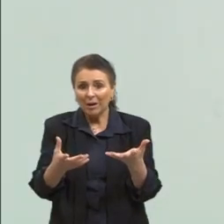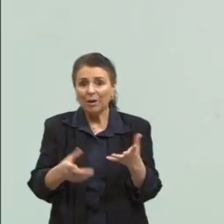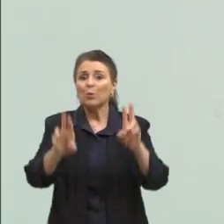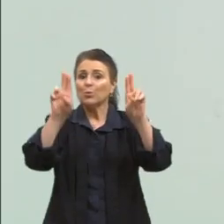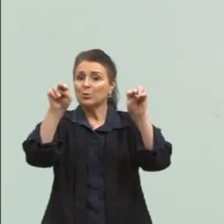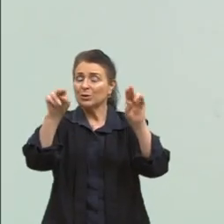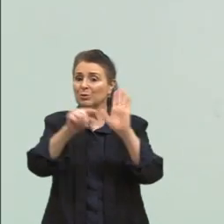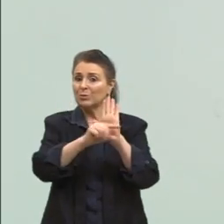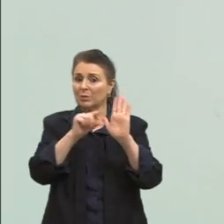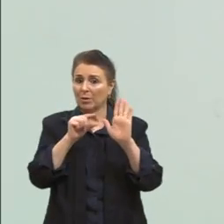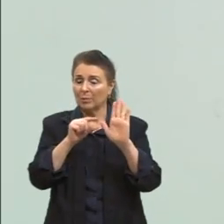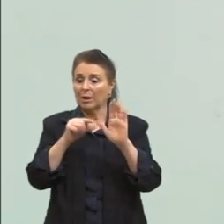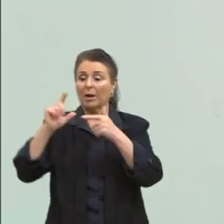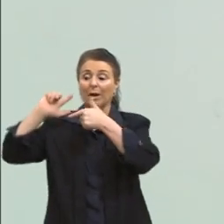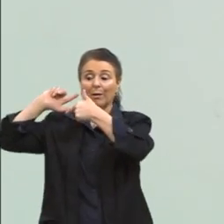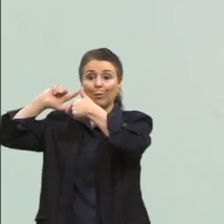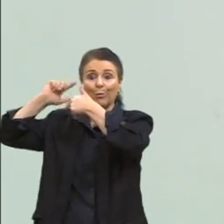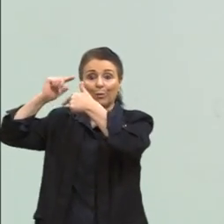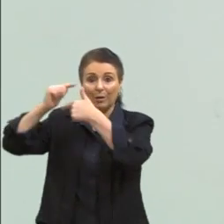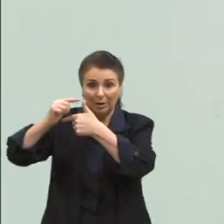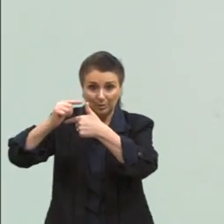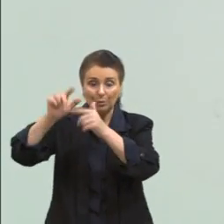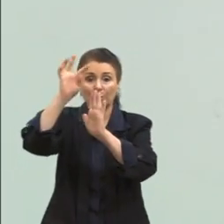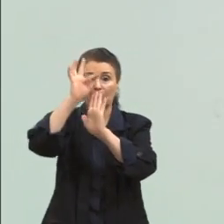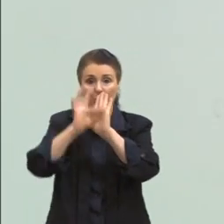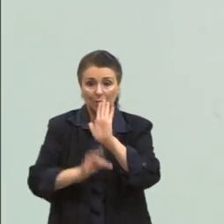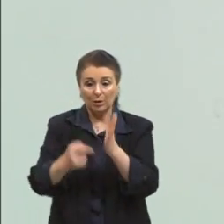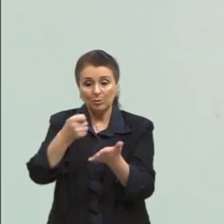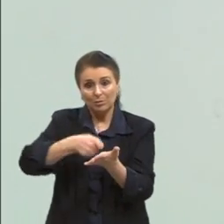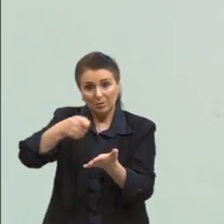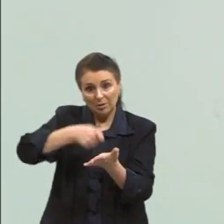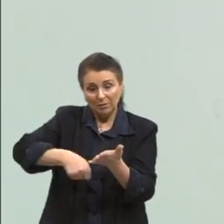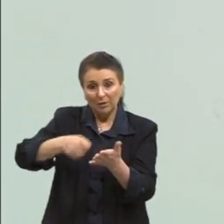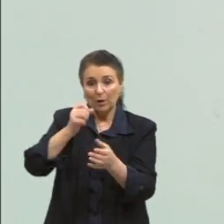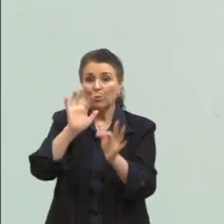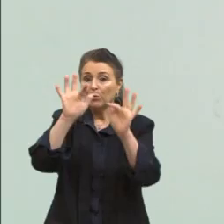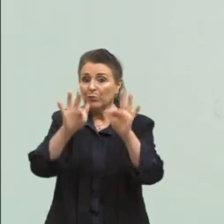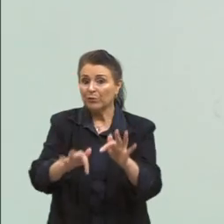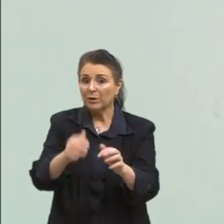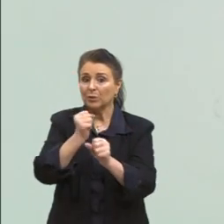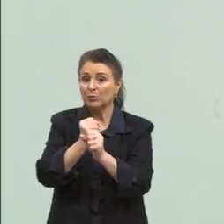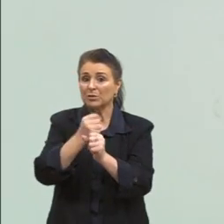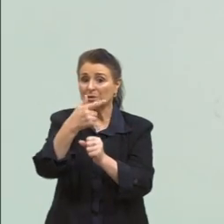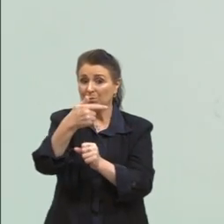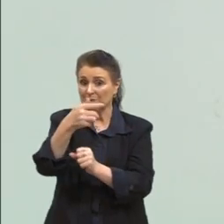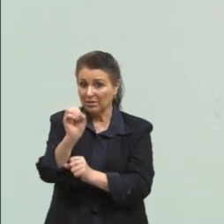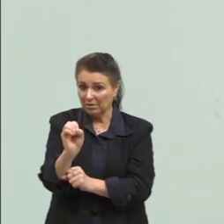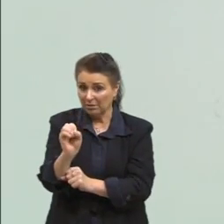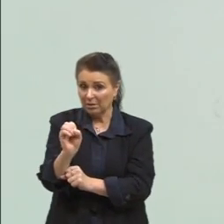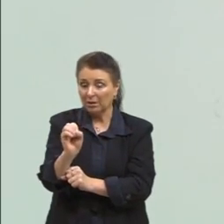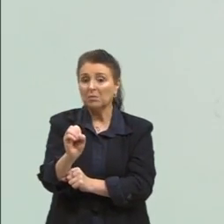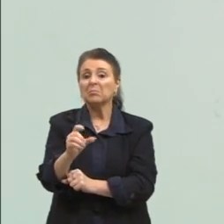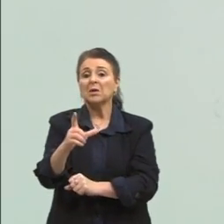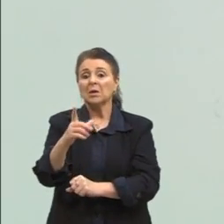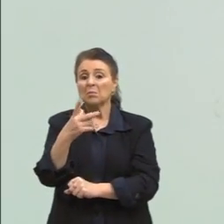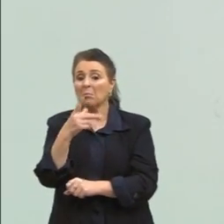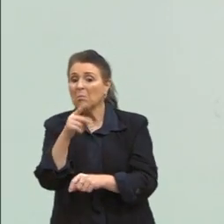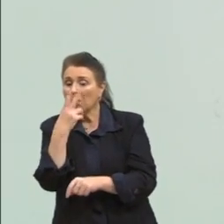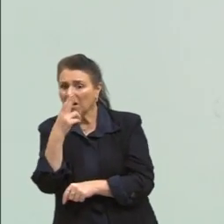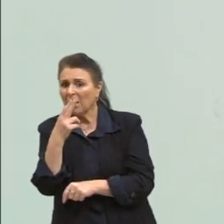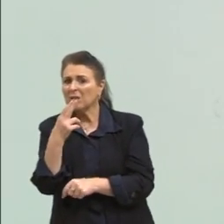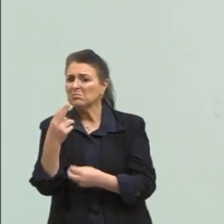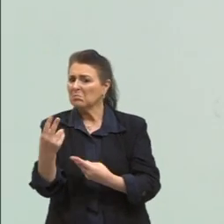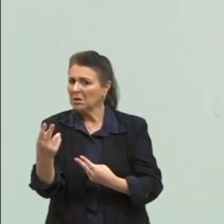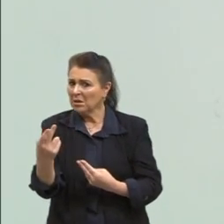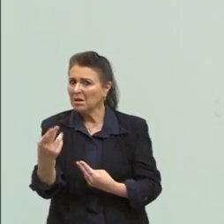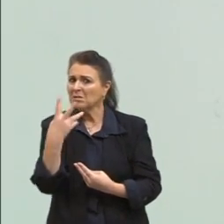clássico, porque é um texto escrito lá no final dos anos 70 e tem muito a dizer hoje para nós ainda, se observarmos as relações entre as